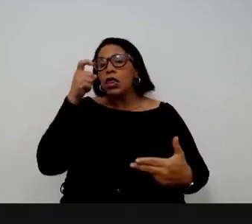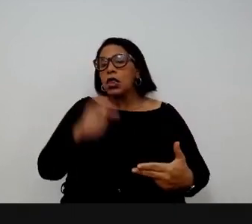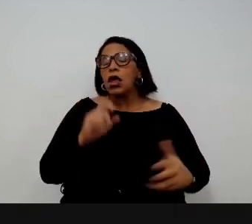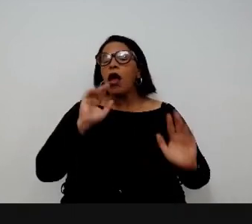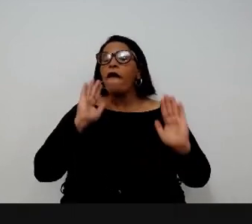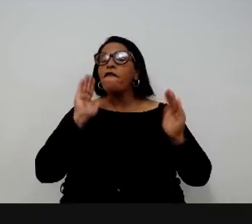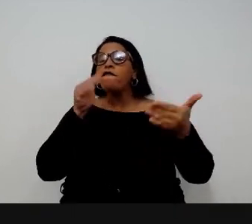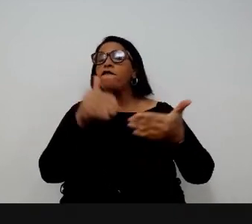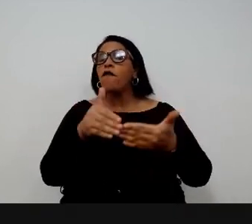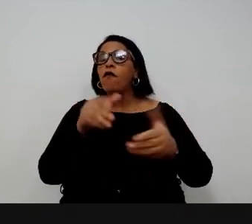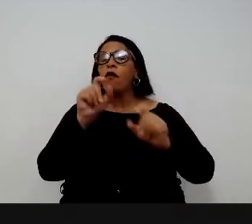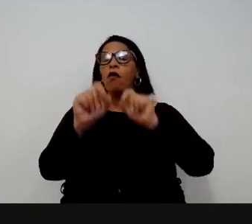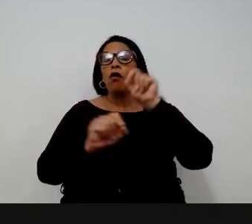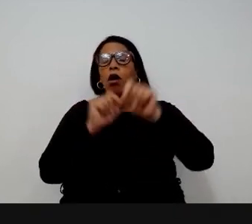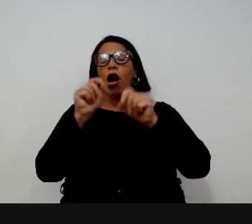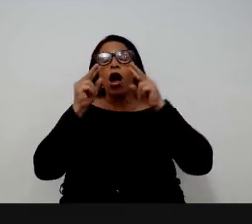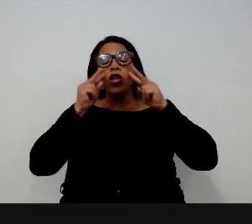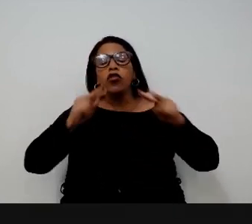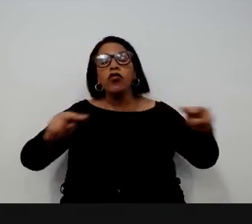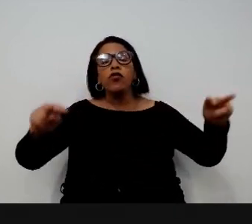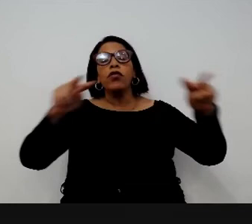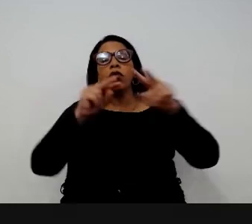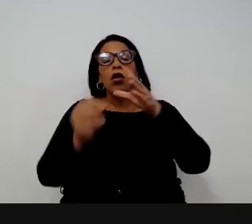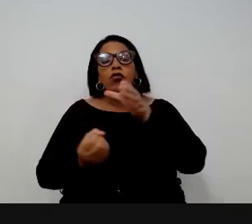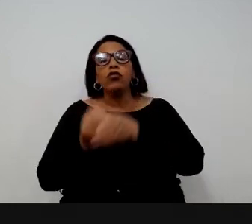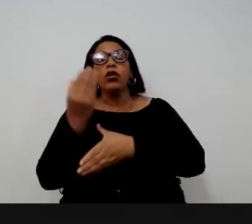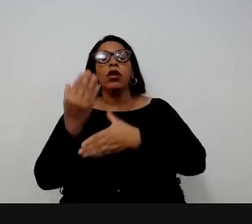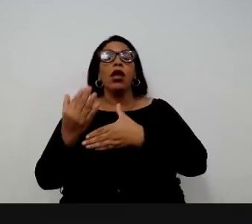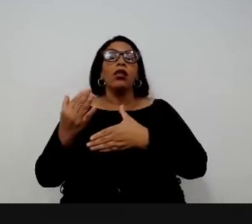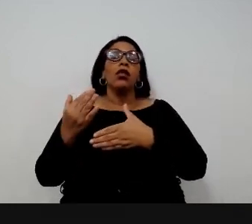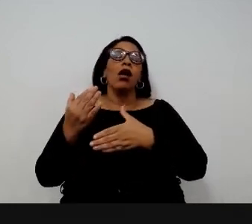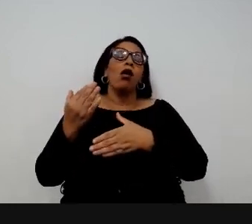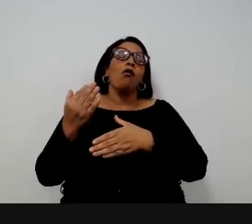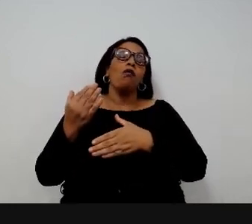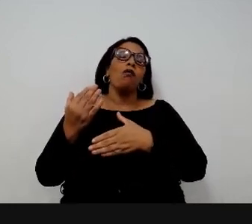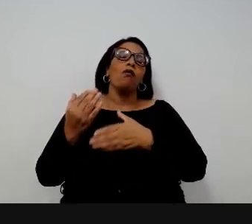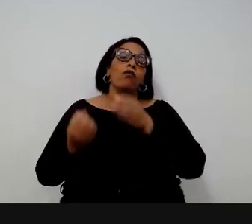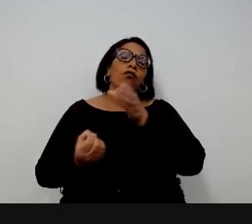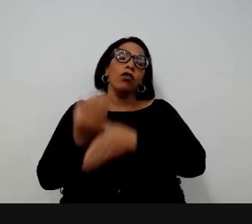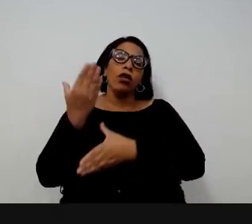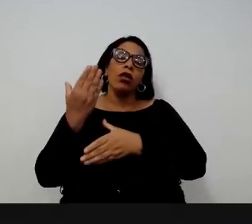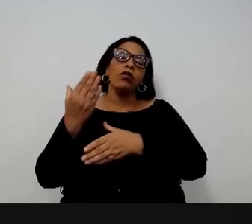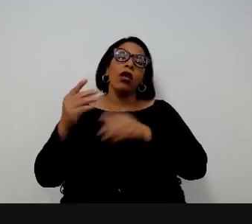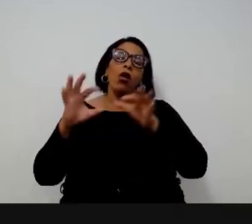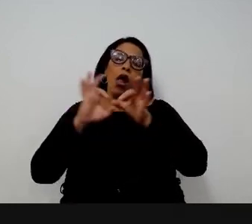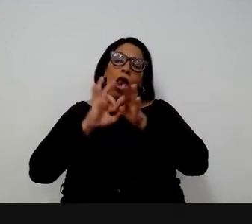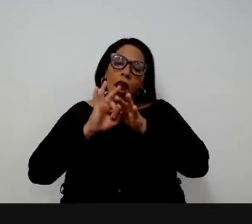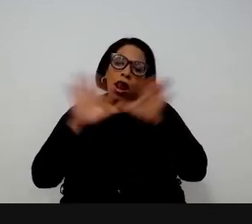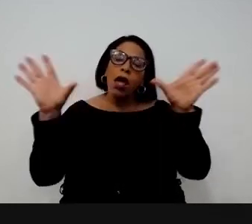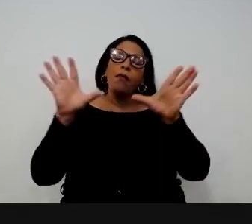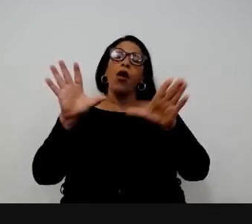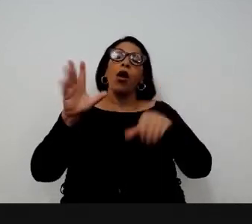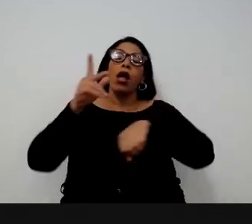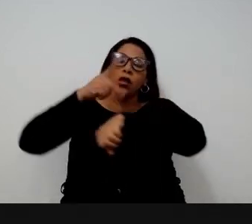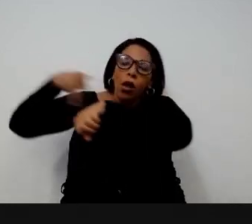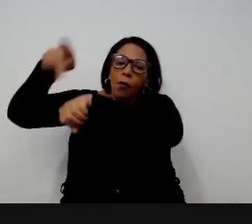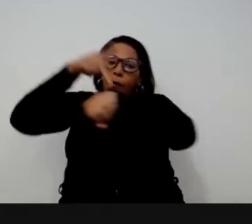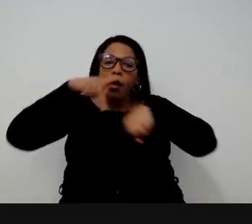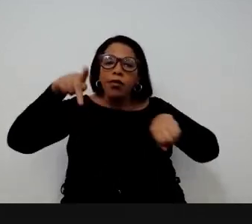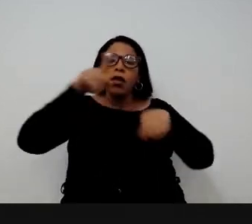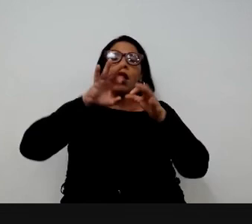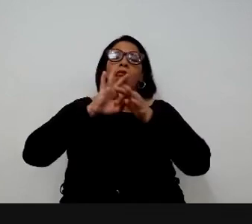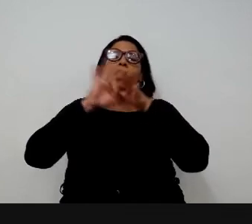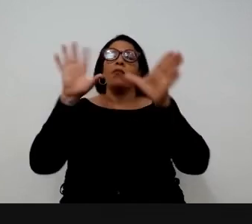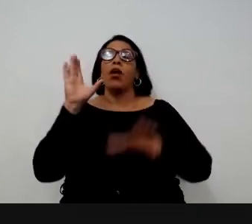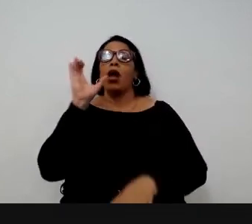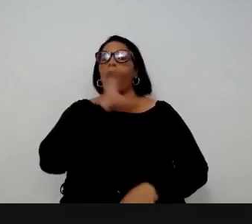para essa visão de criação de construção de democracias que são institucionalmente